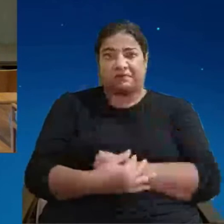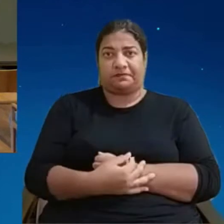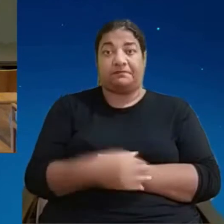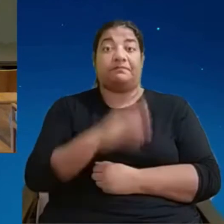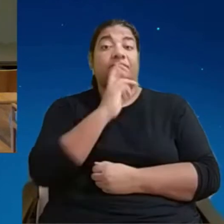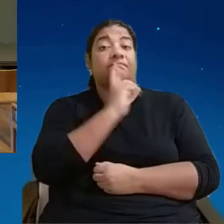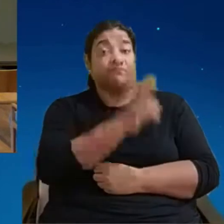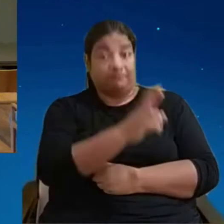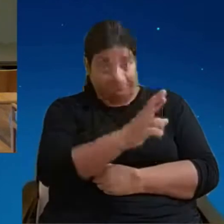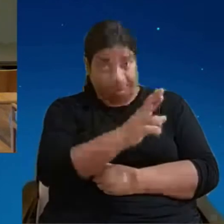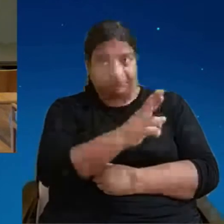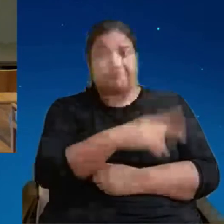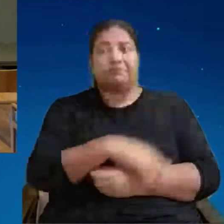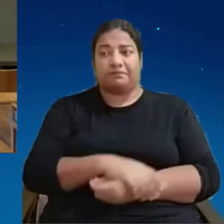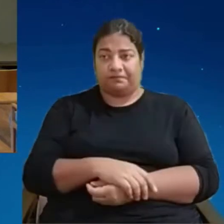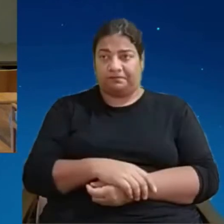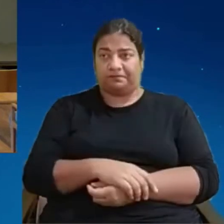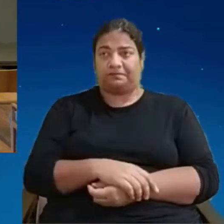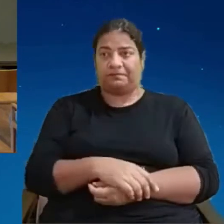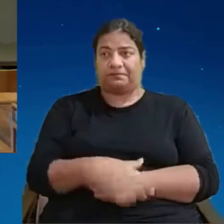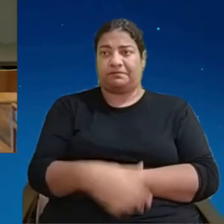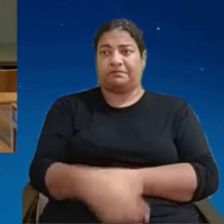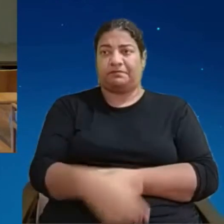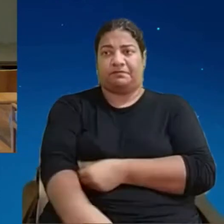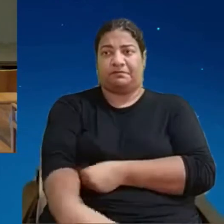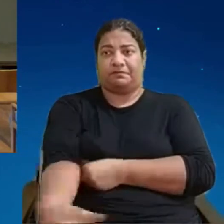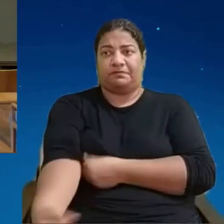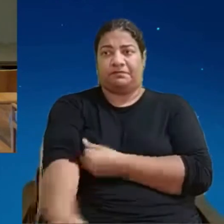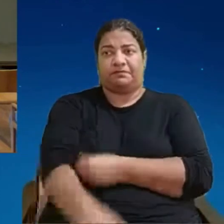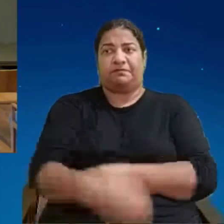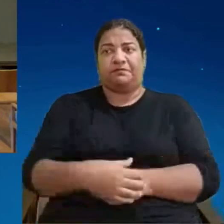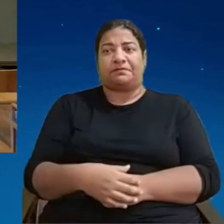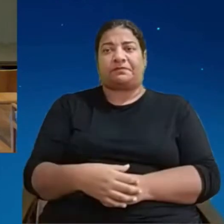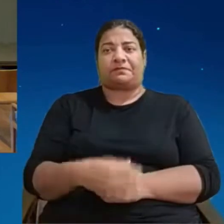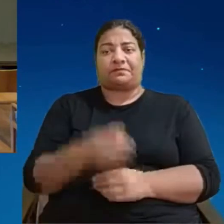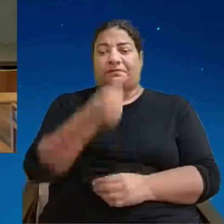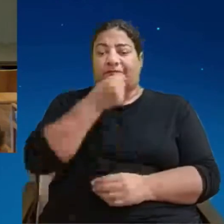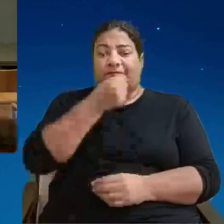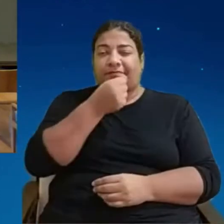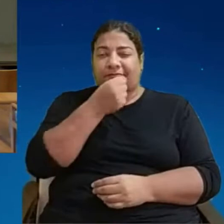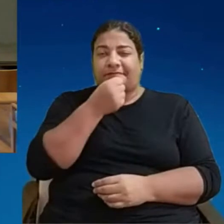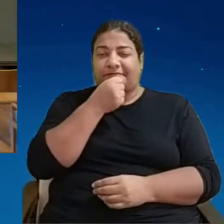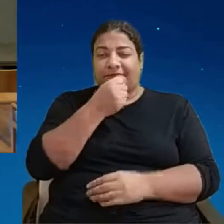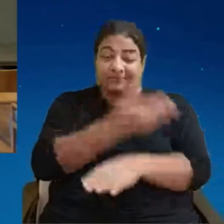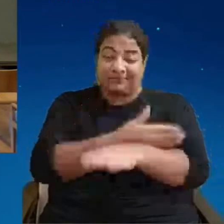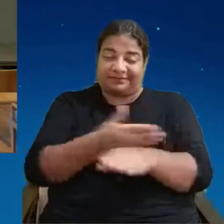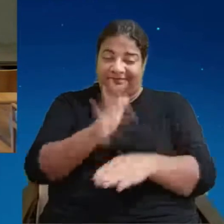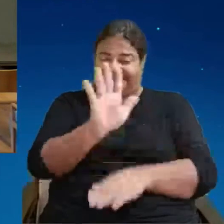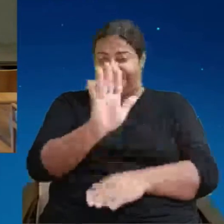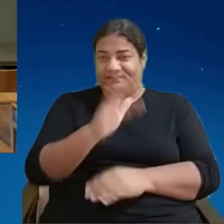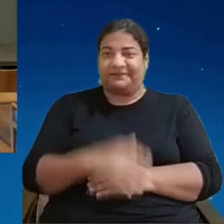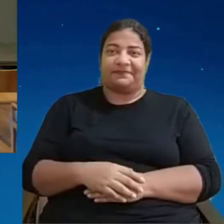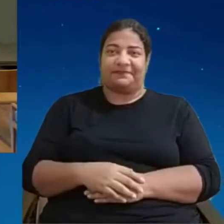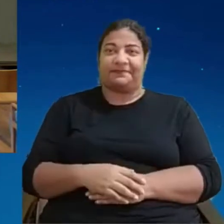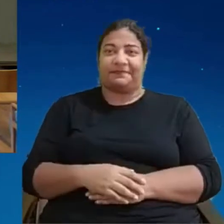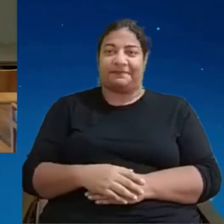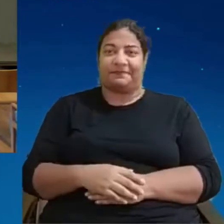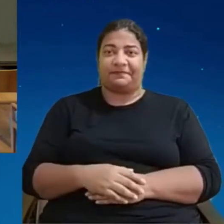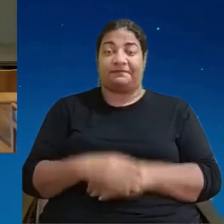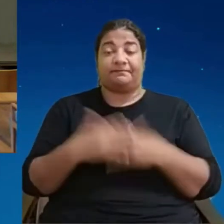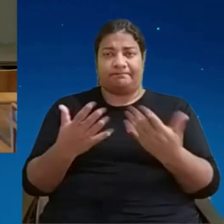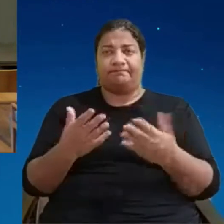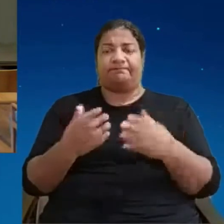acho que é isso que você fala vou me acostumar com esse brinquedo aqui quando você fala do pequeno negócio